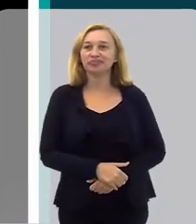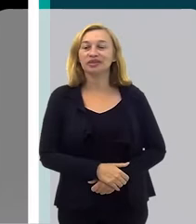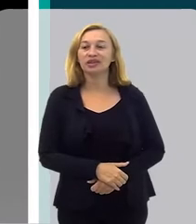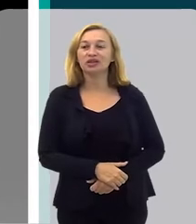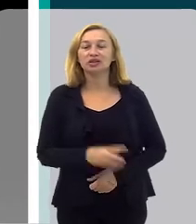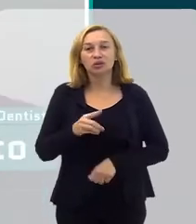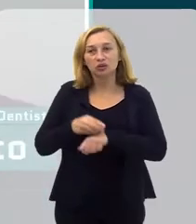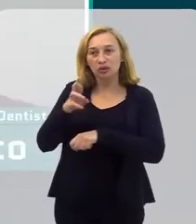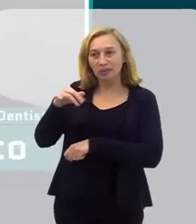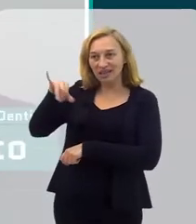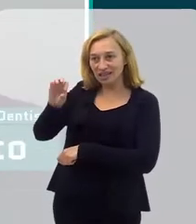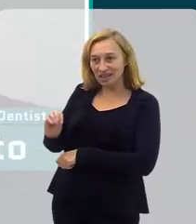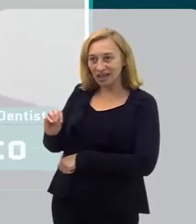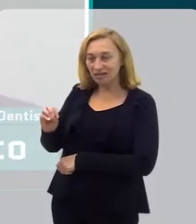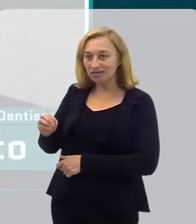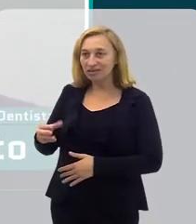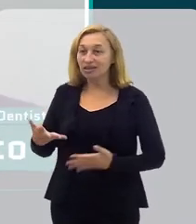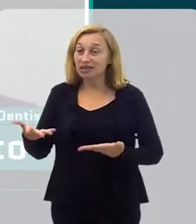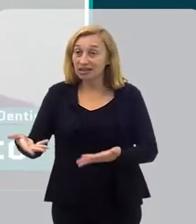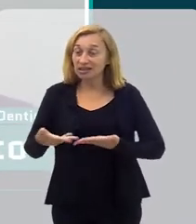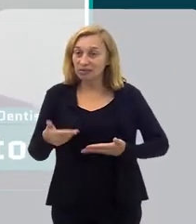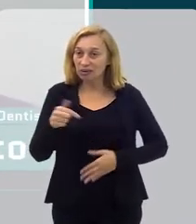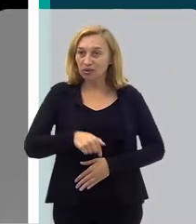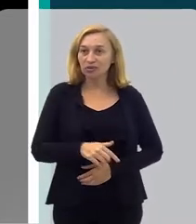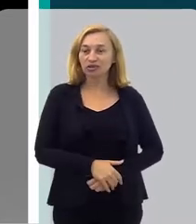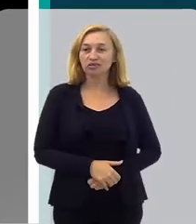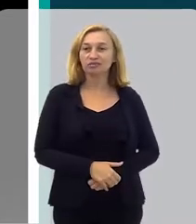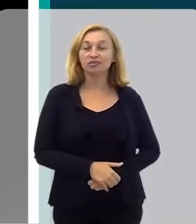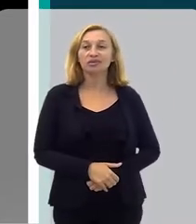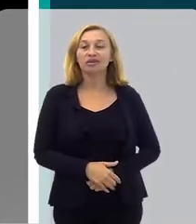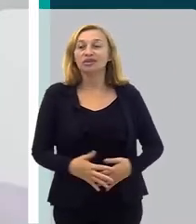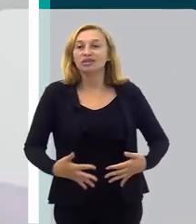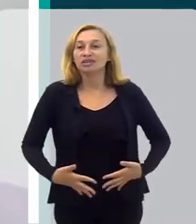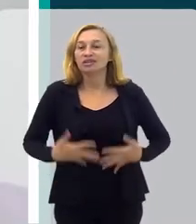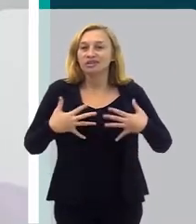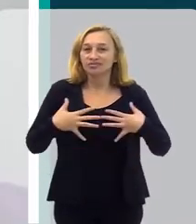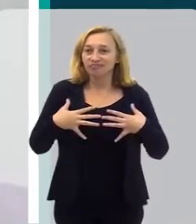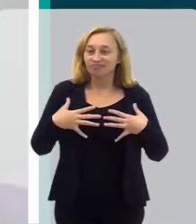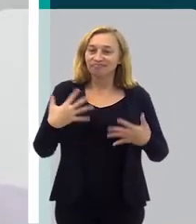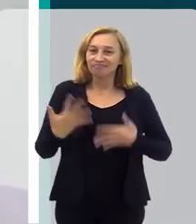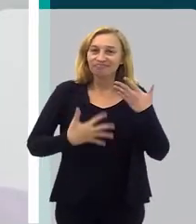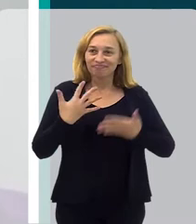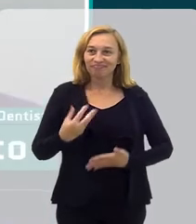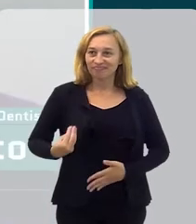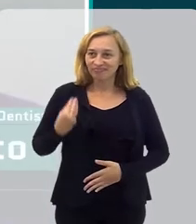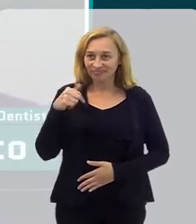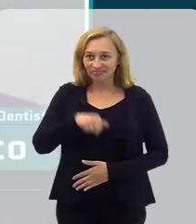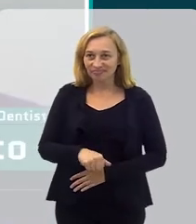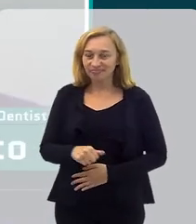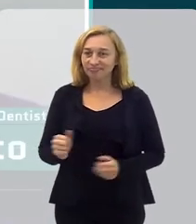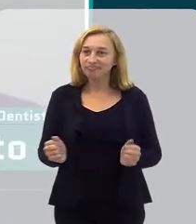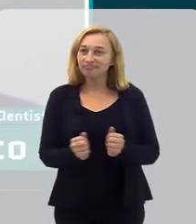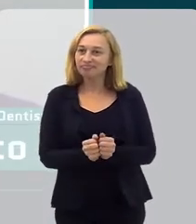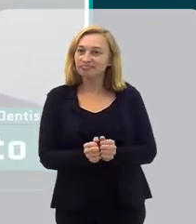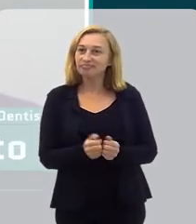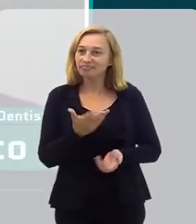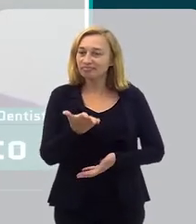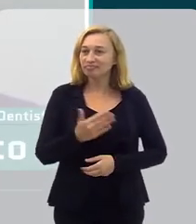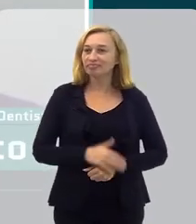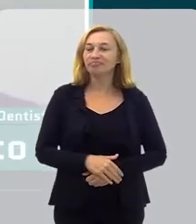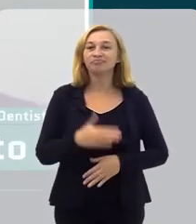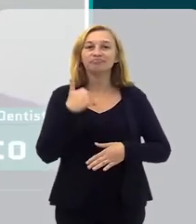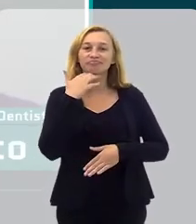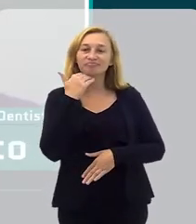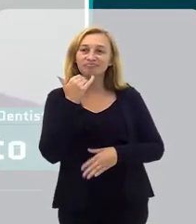Doutor Marcelo, prazer enorme receber o senhor aqui hoje. Ricardo, o prazer é nosso estar aqui participando